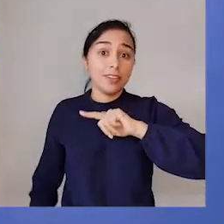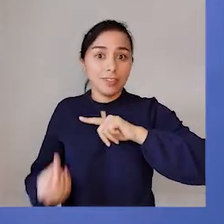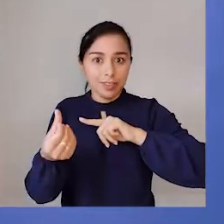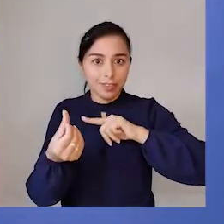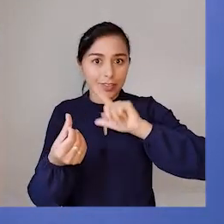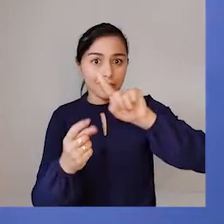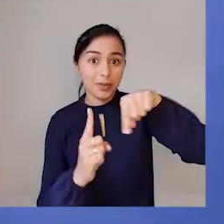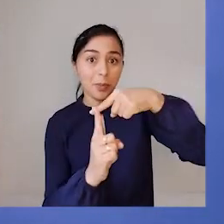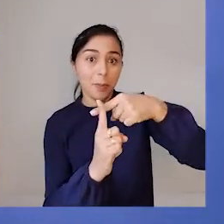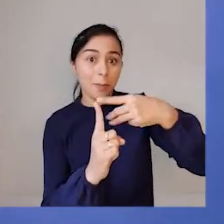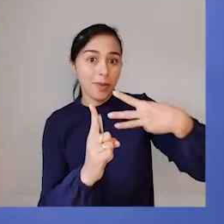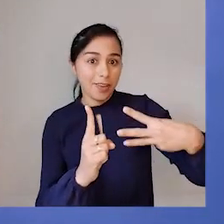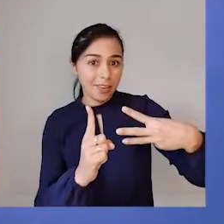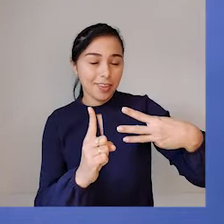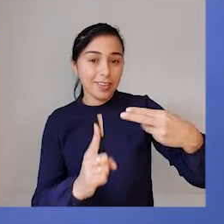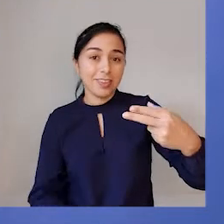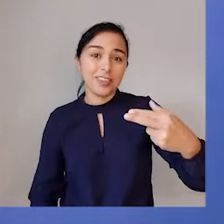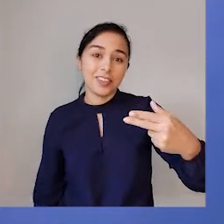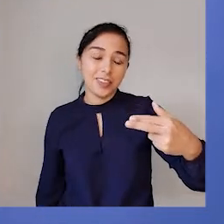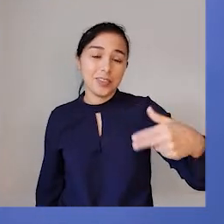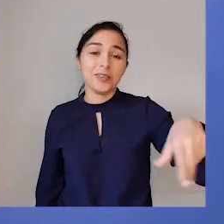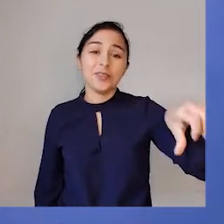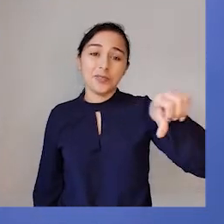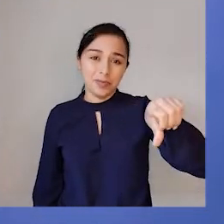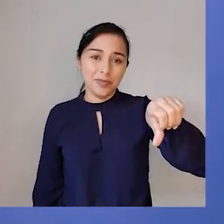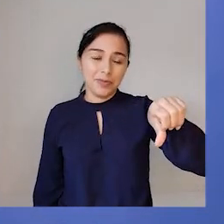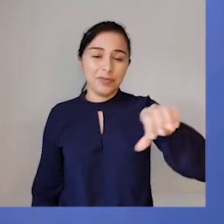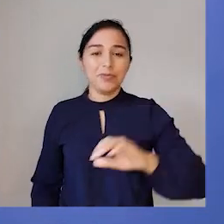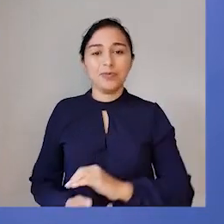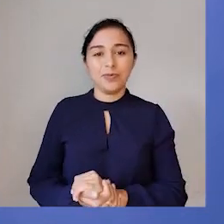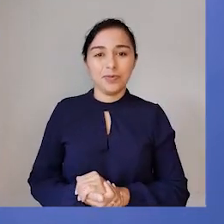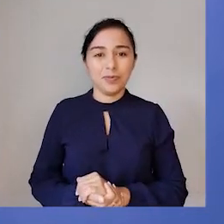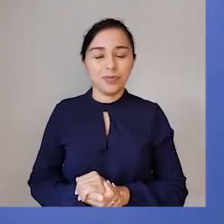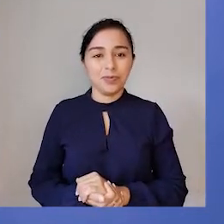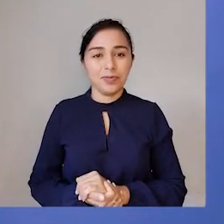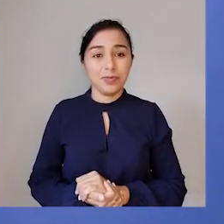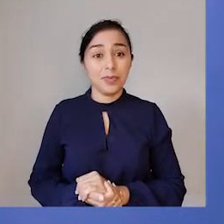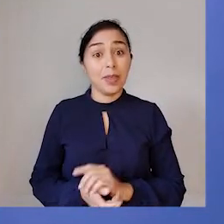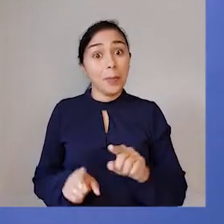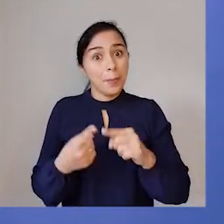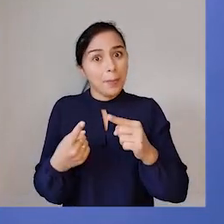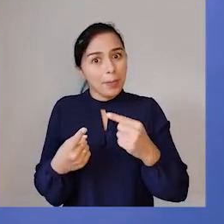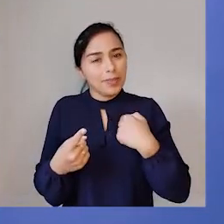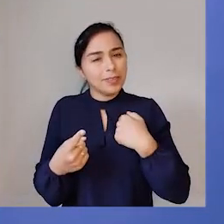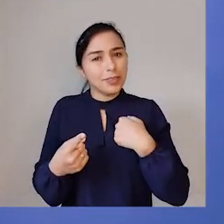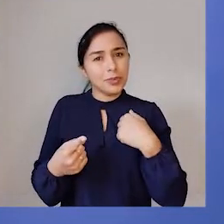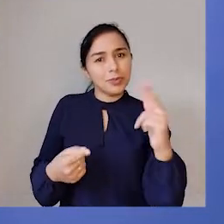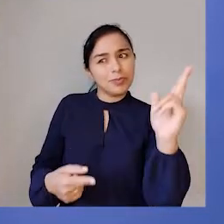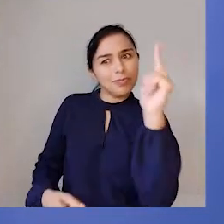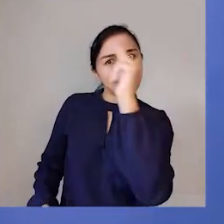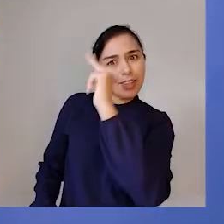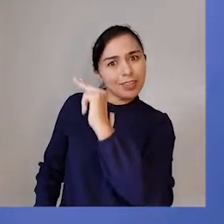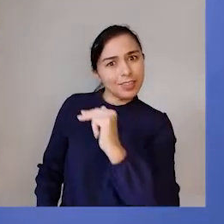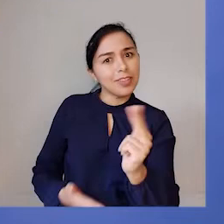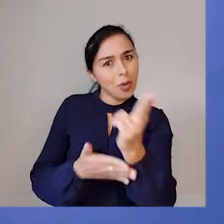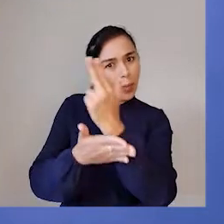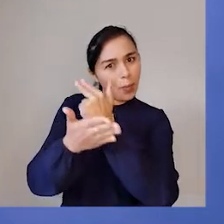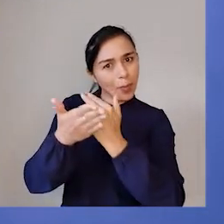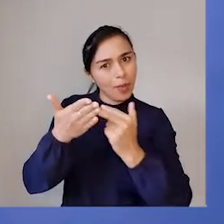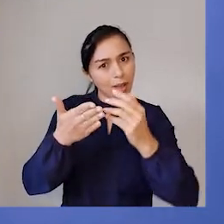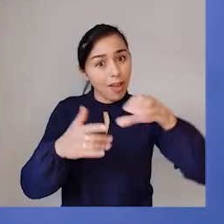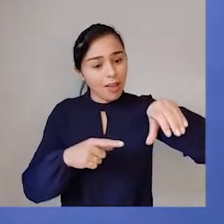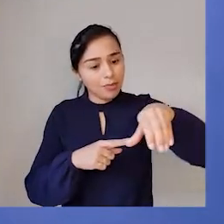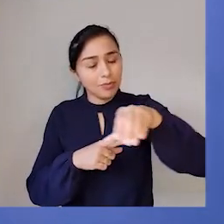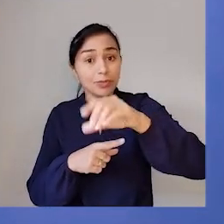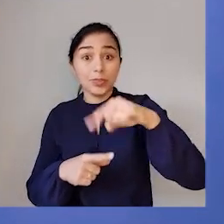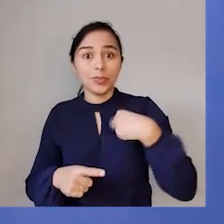Nesse caso, nós encontraríamos a mesma quantidade, nove. Como eu deixei já aqui desenhado, colocados os carrinhos, a gente